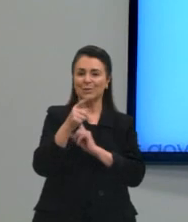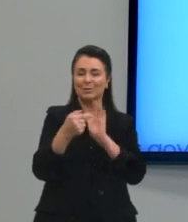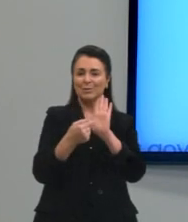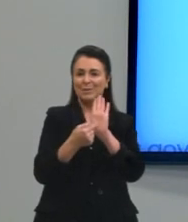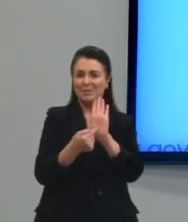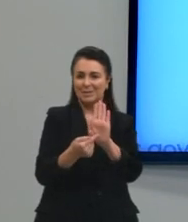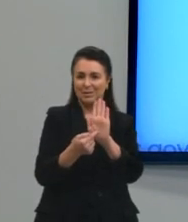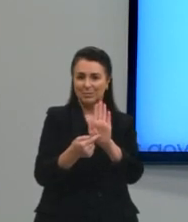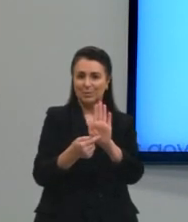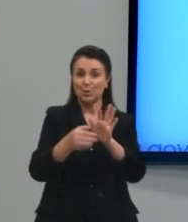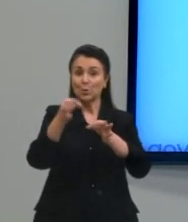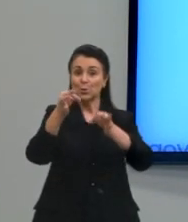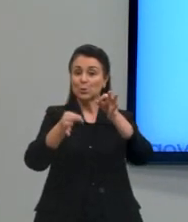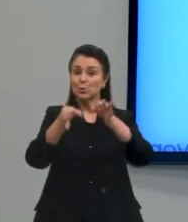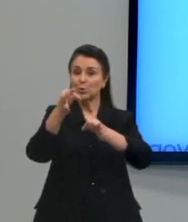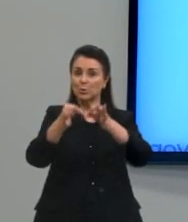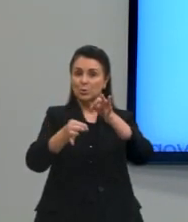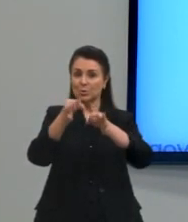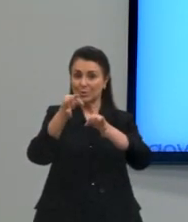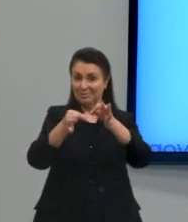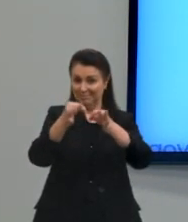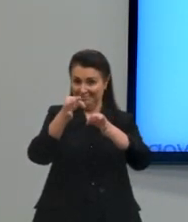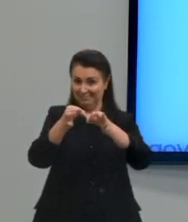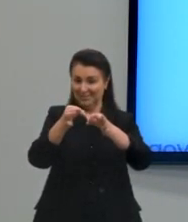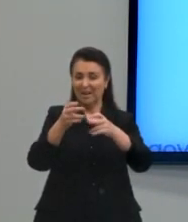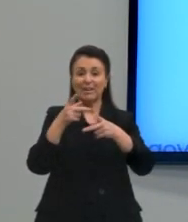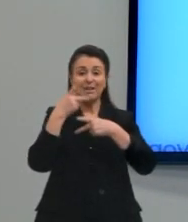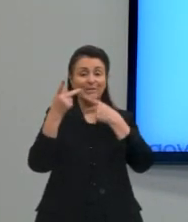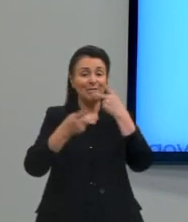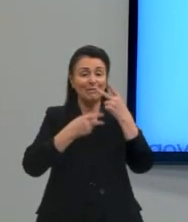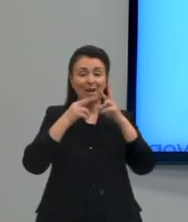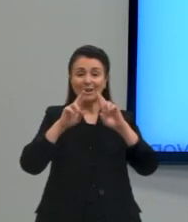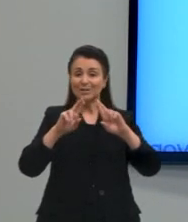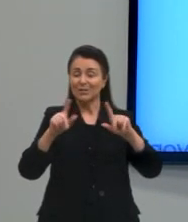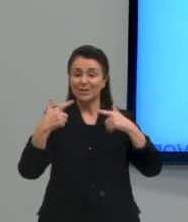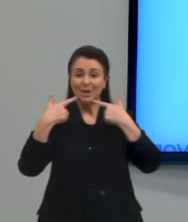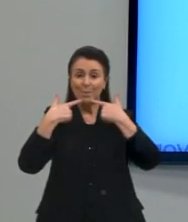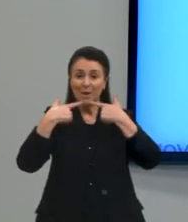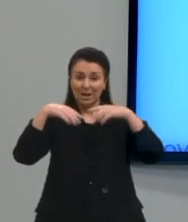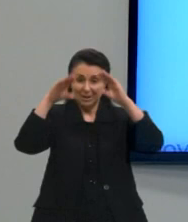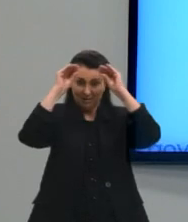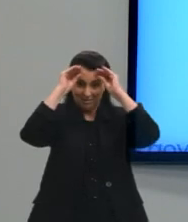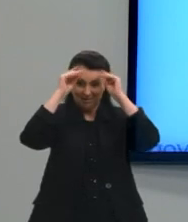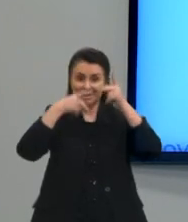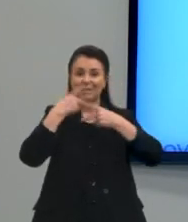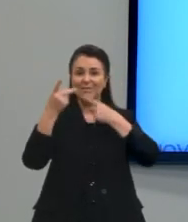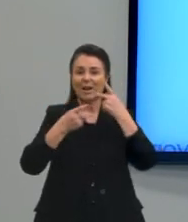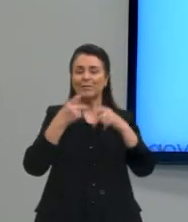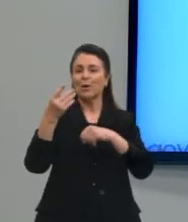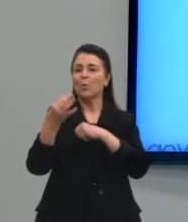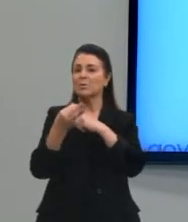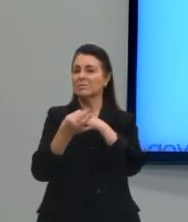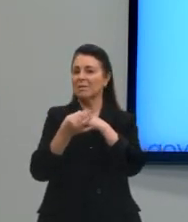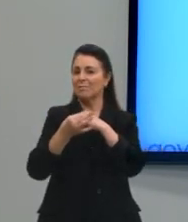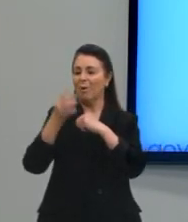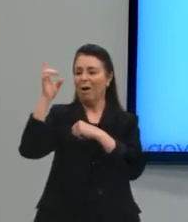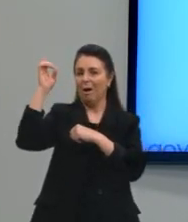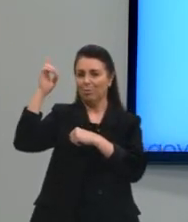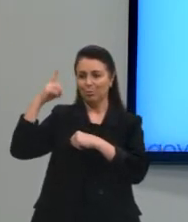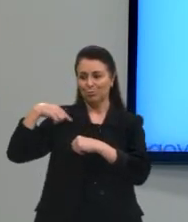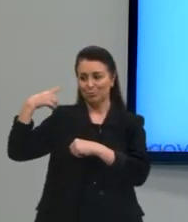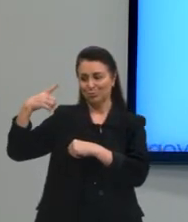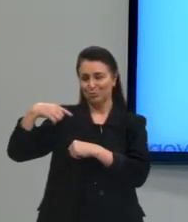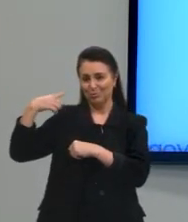o exemplo do jurídico de Qs, que é exatamente a linguagem falada lá no meio dos advogados, juízes, no meio